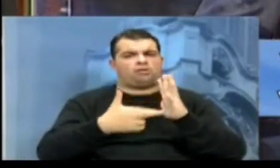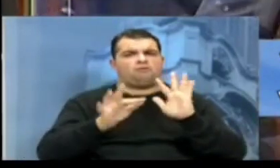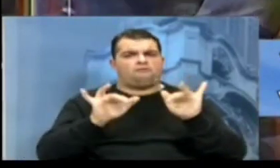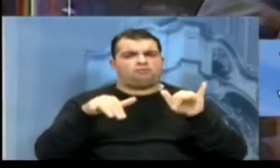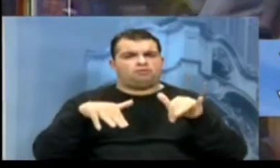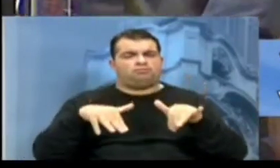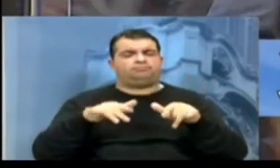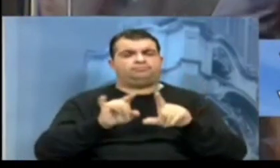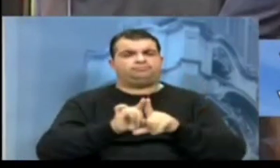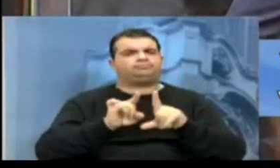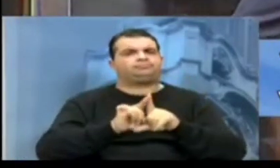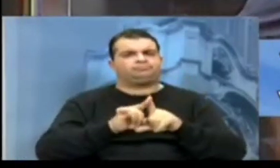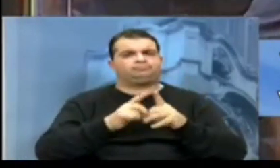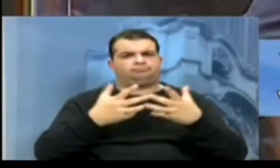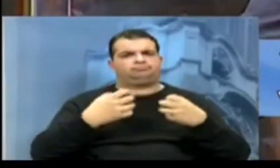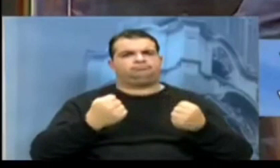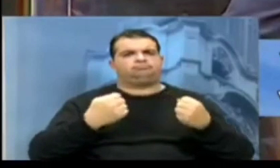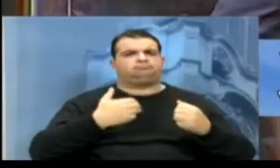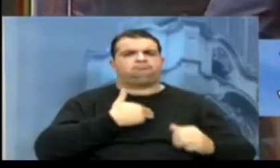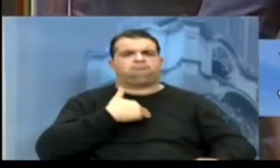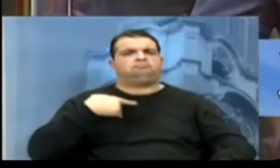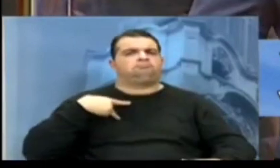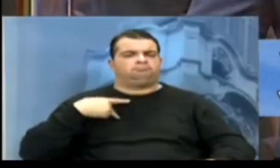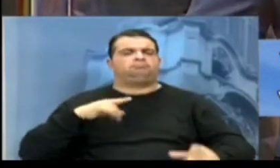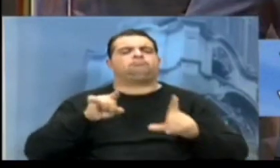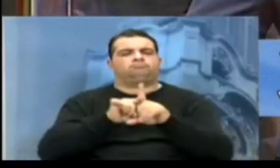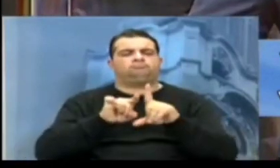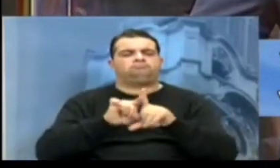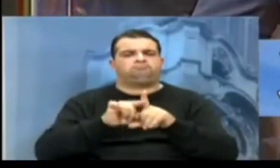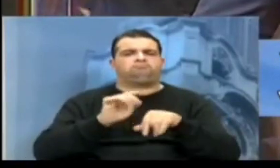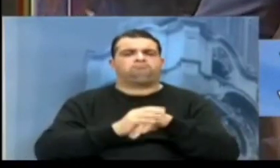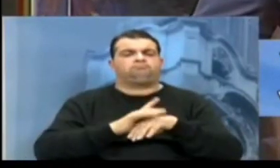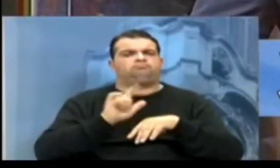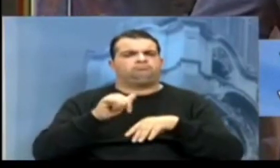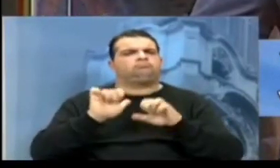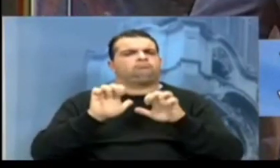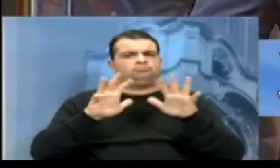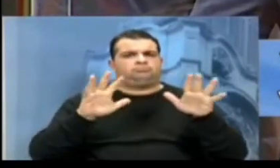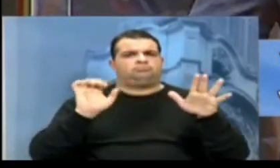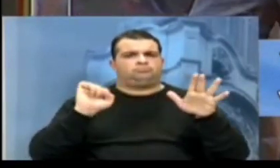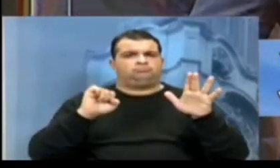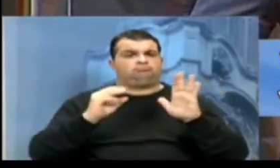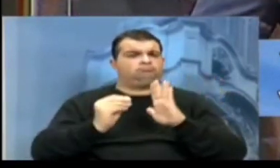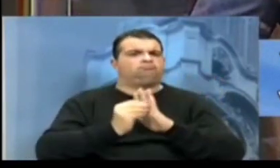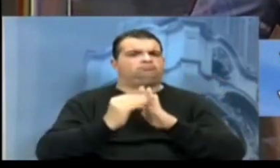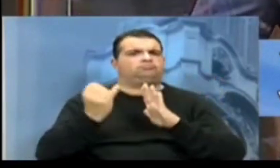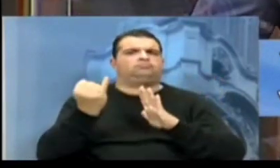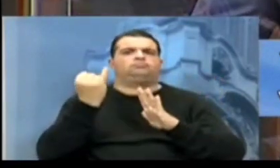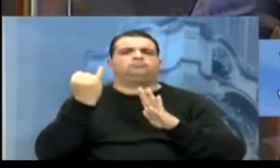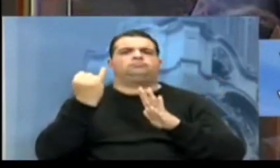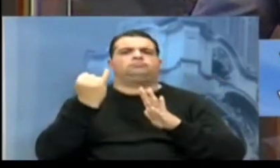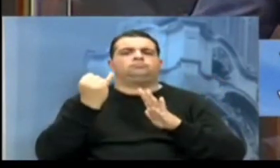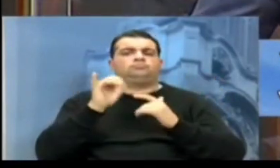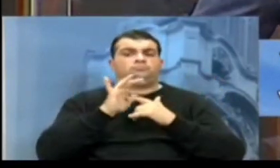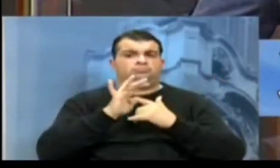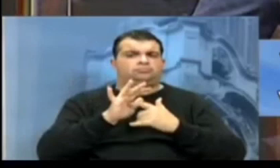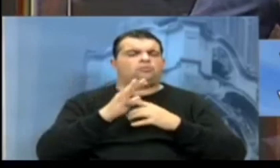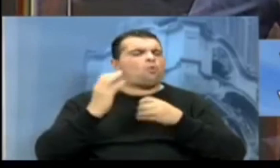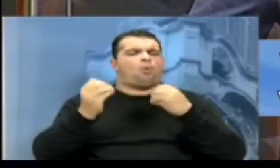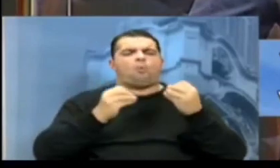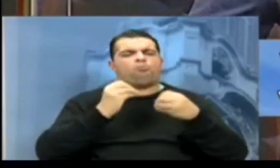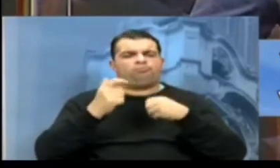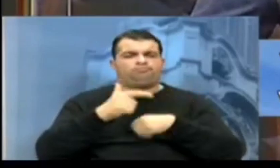e o que foi acatado pelo Ministério Público. Isso é simbólico, isso demonstra, de fato, o papel